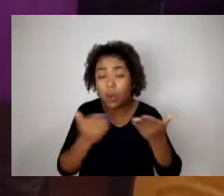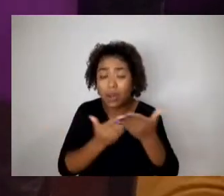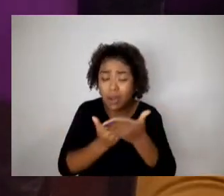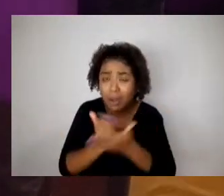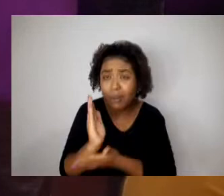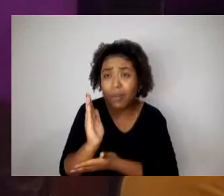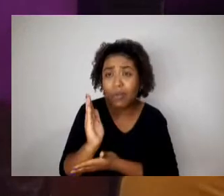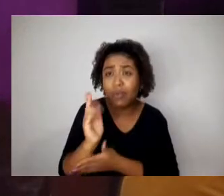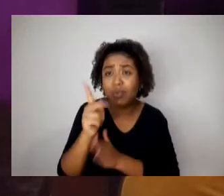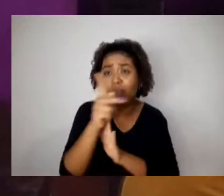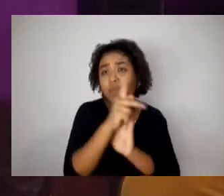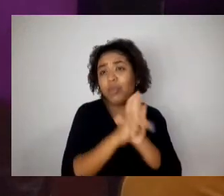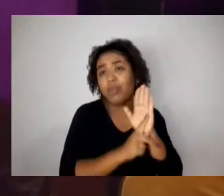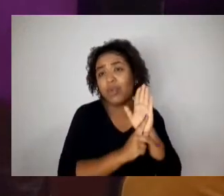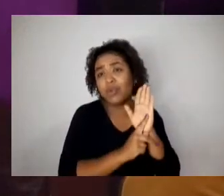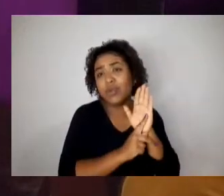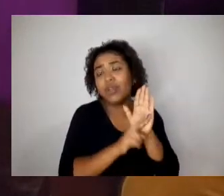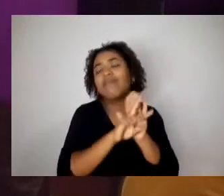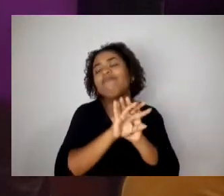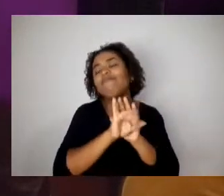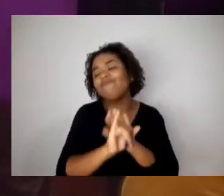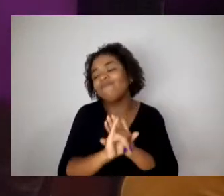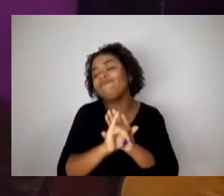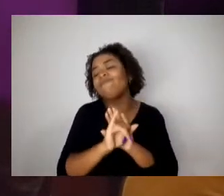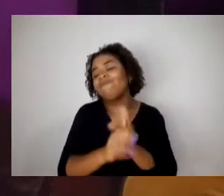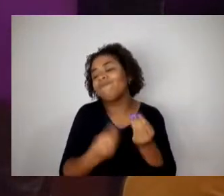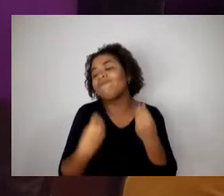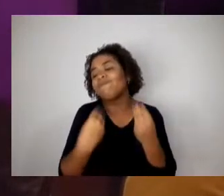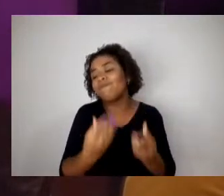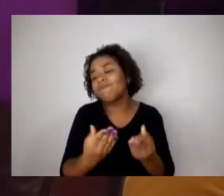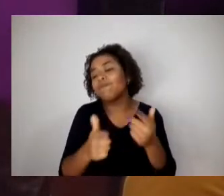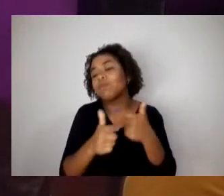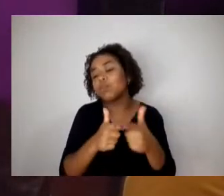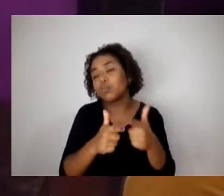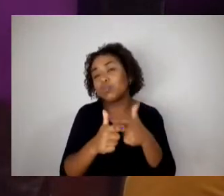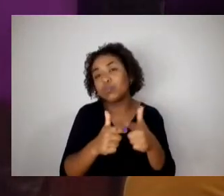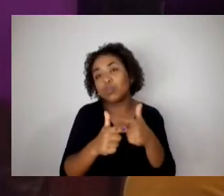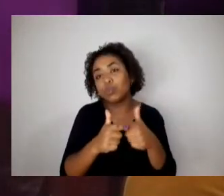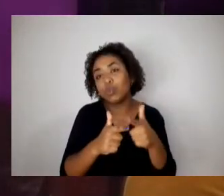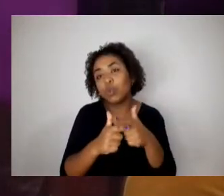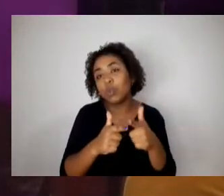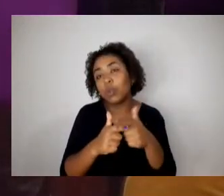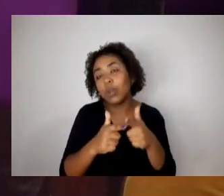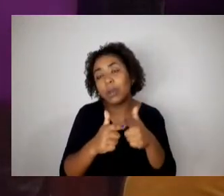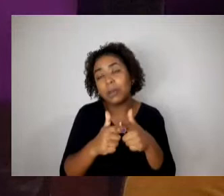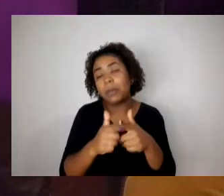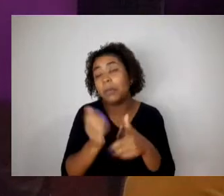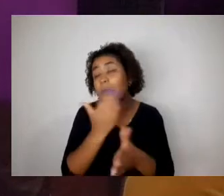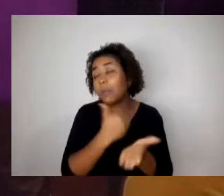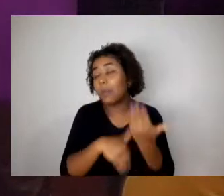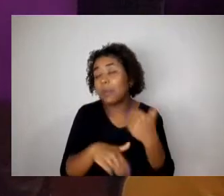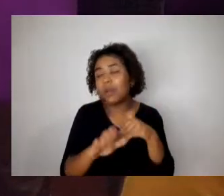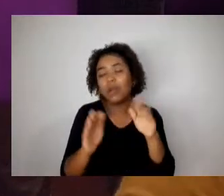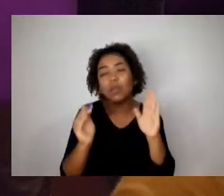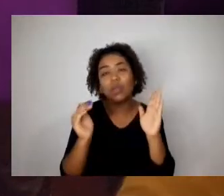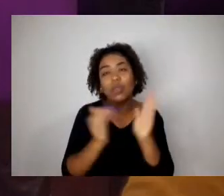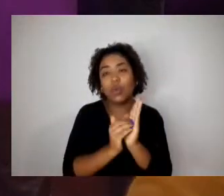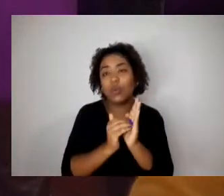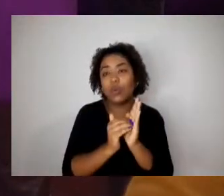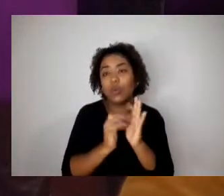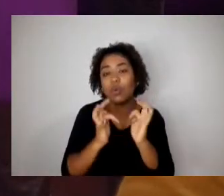muita dor de cabeça para todos. inclusive, eu vou falar uma coisa aqui, que eu vi esse final de semana,